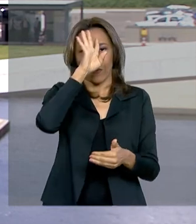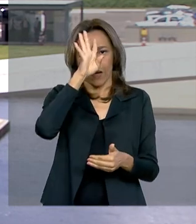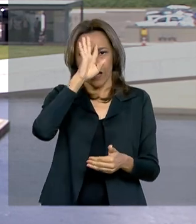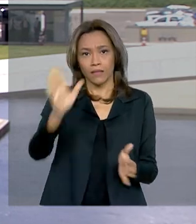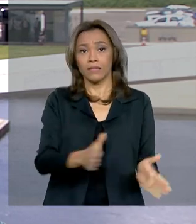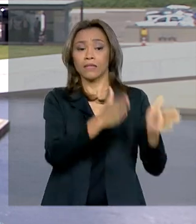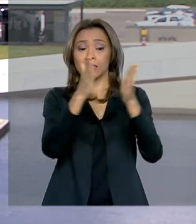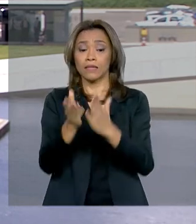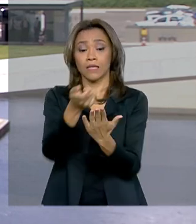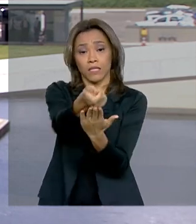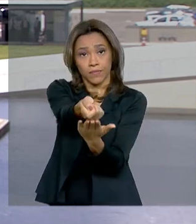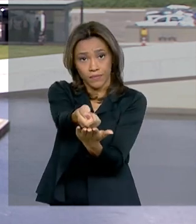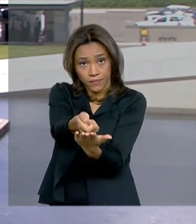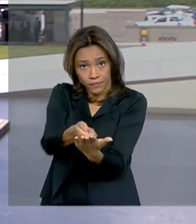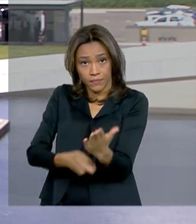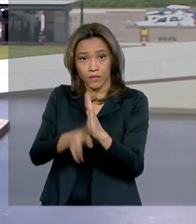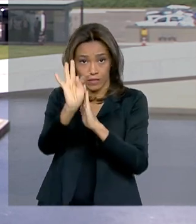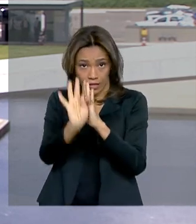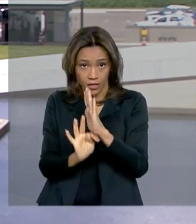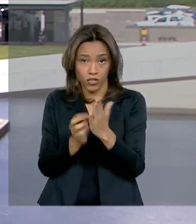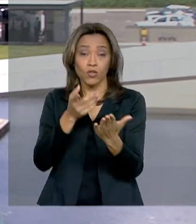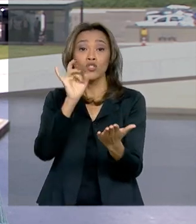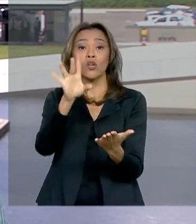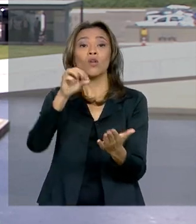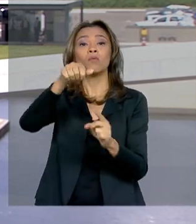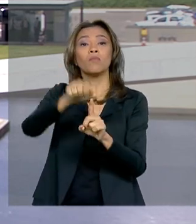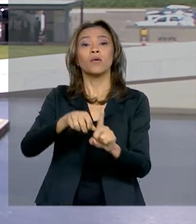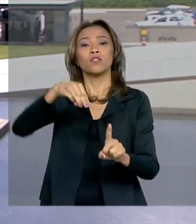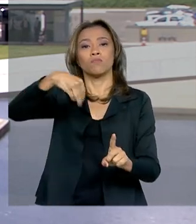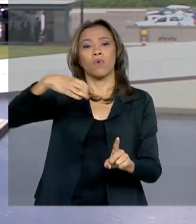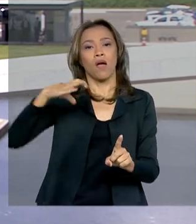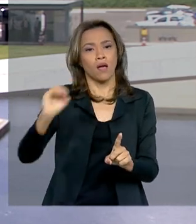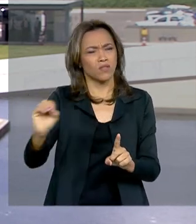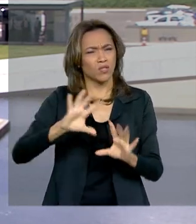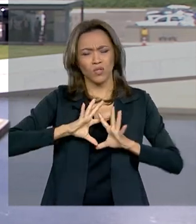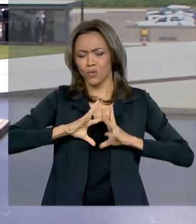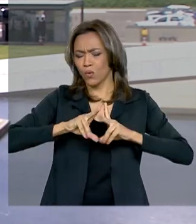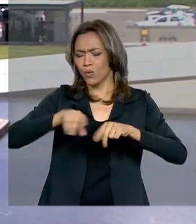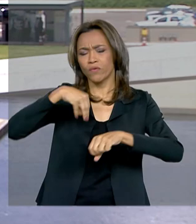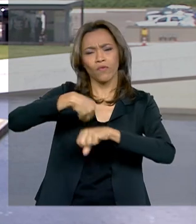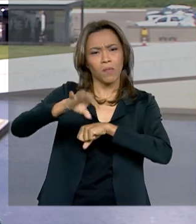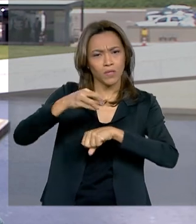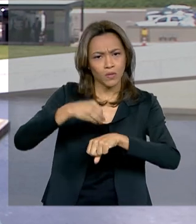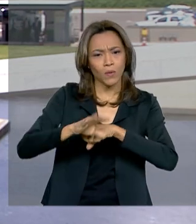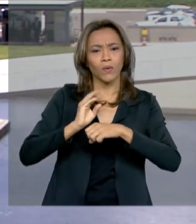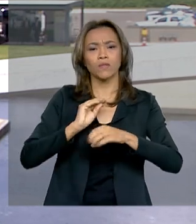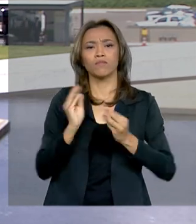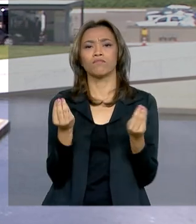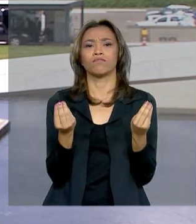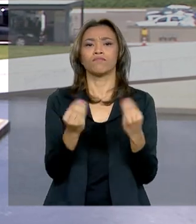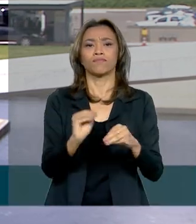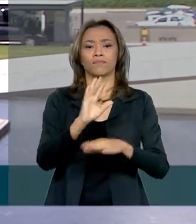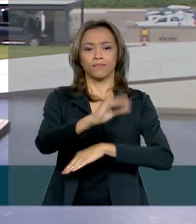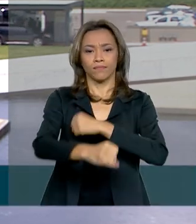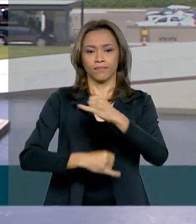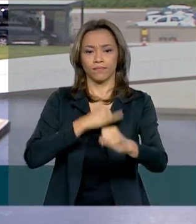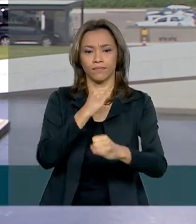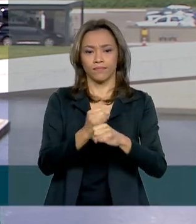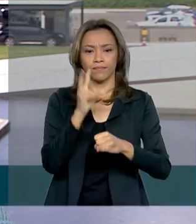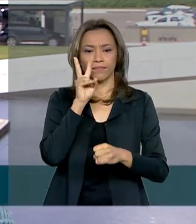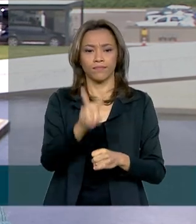discursivas apenas em março e todas as informações estarão no portal inep.gov